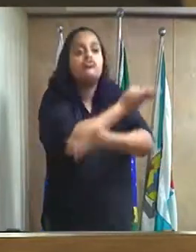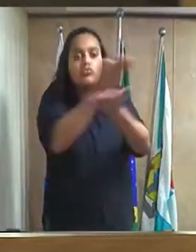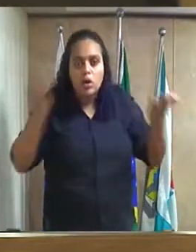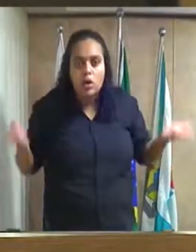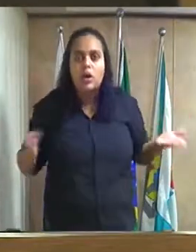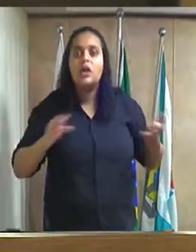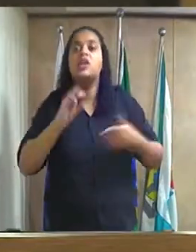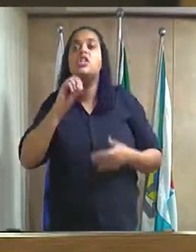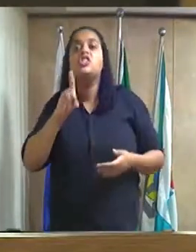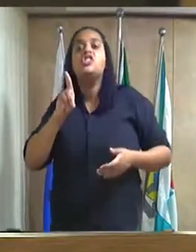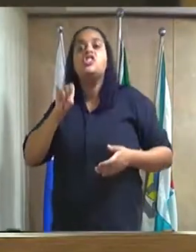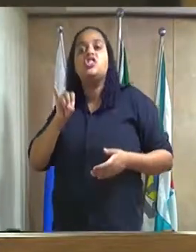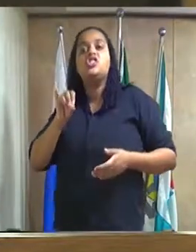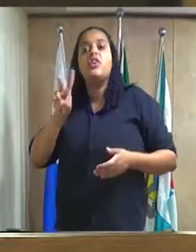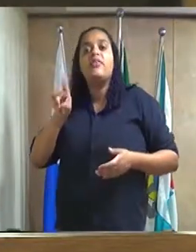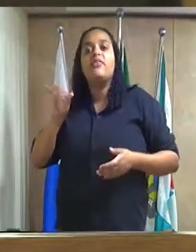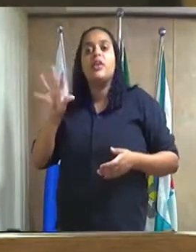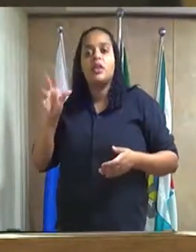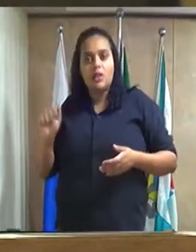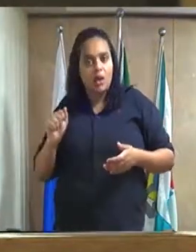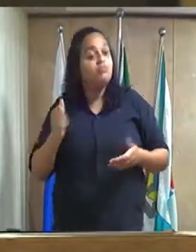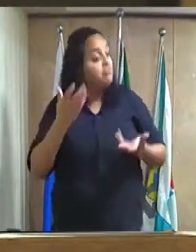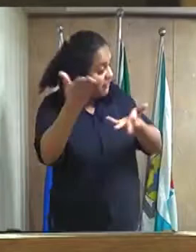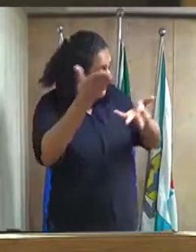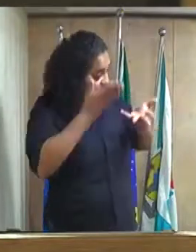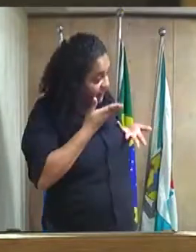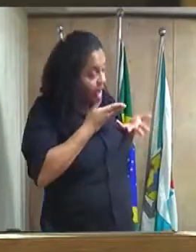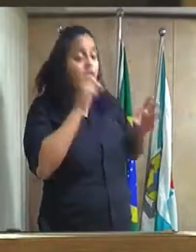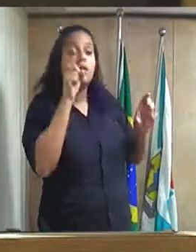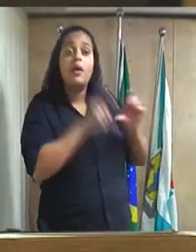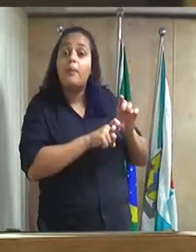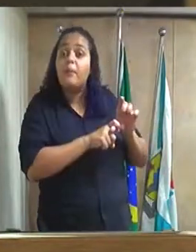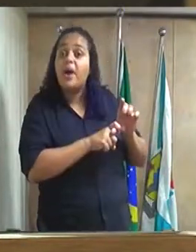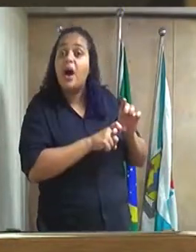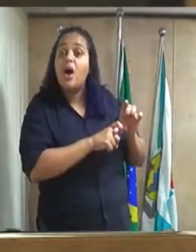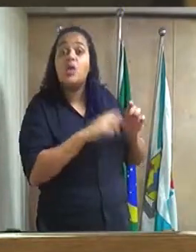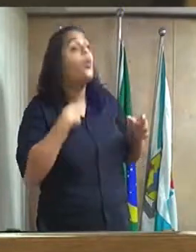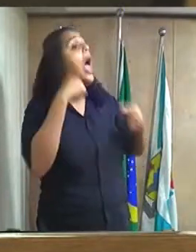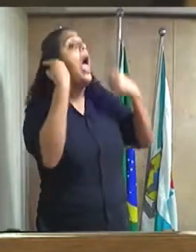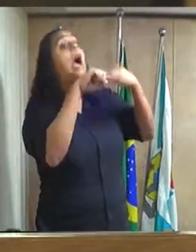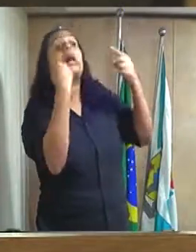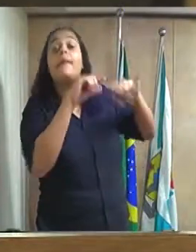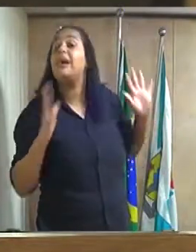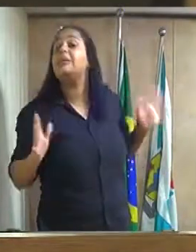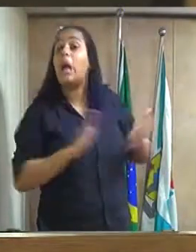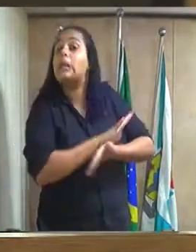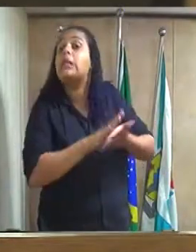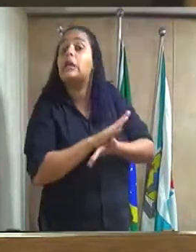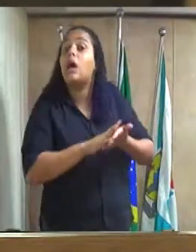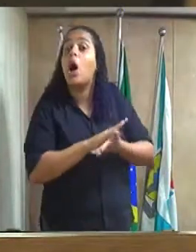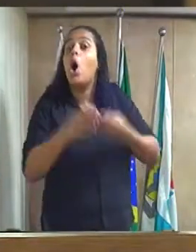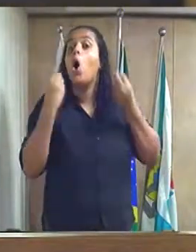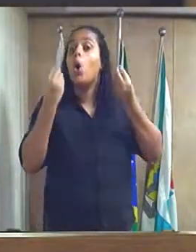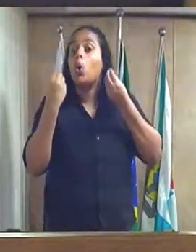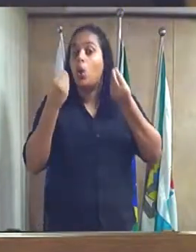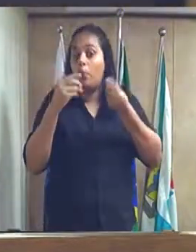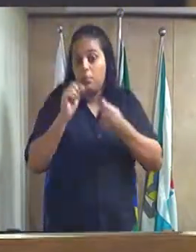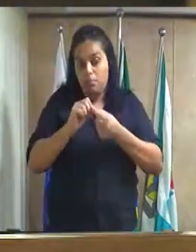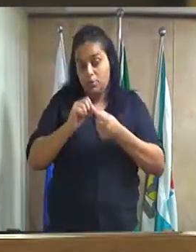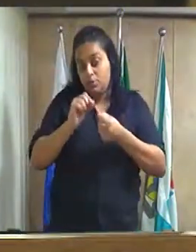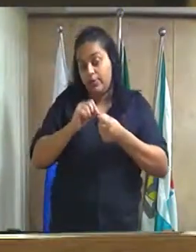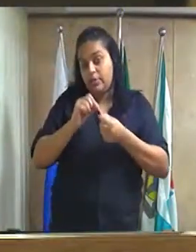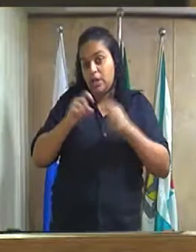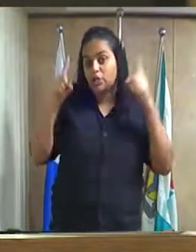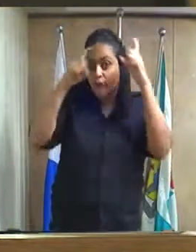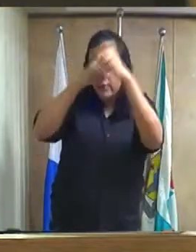dívida das empresas que devem ao nosso município e não é cobrada então senhor presidente como é que pode nós passarmos pela